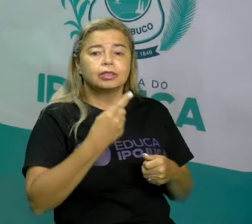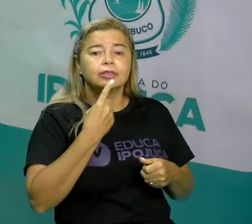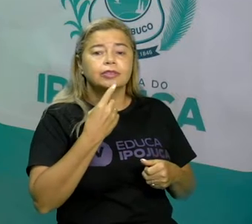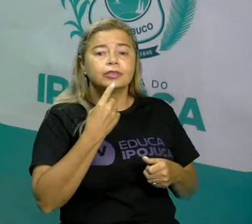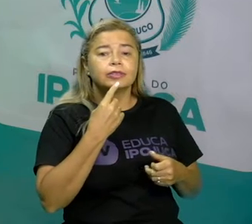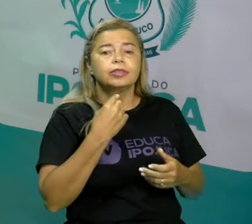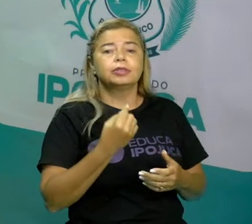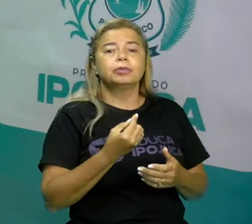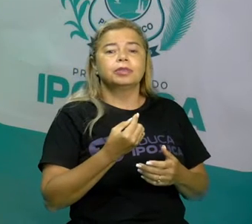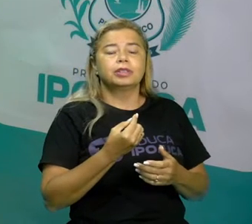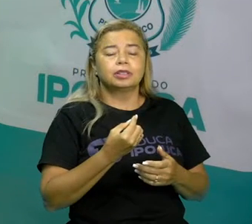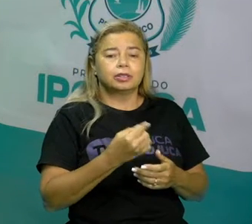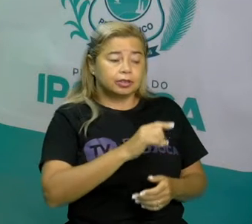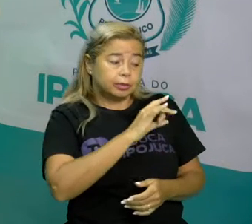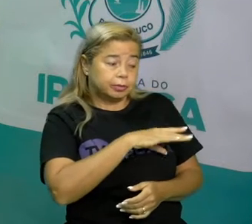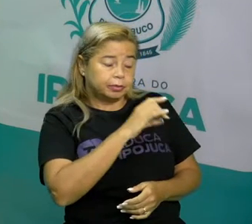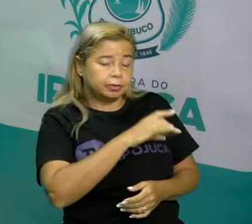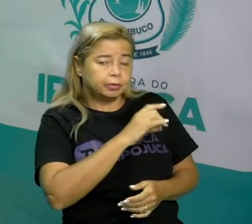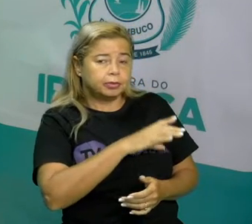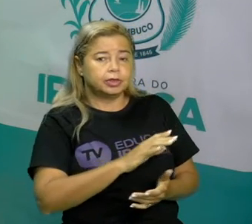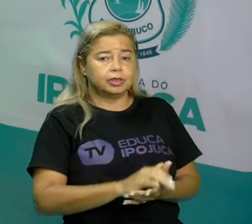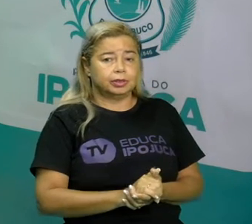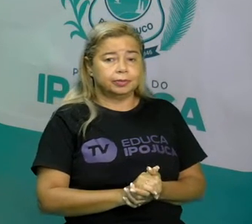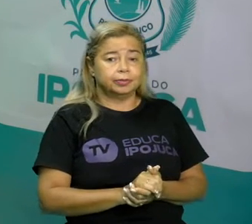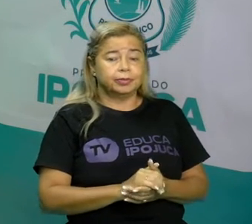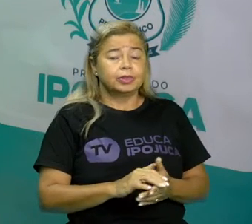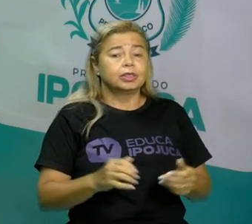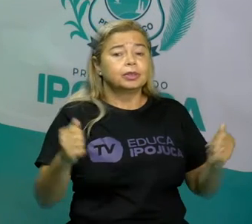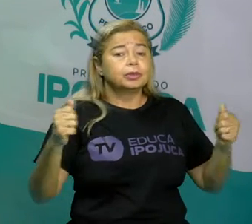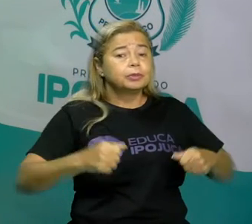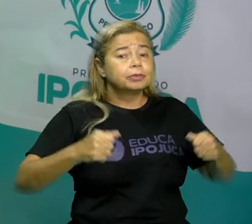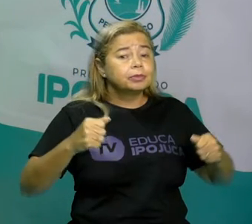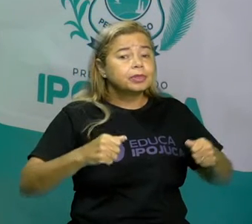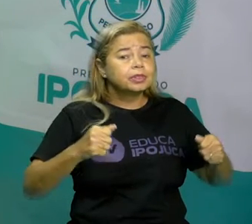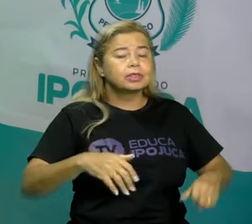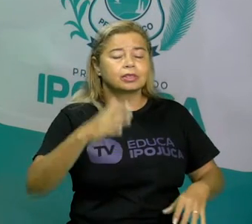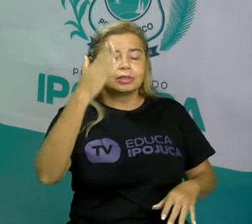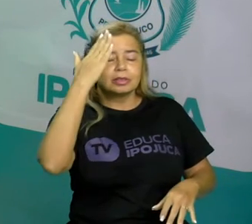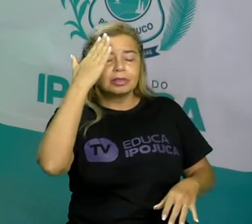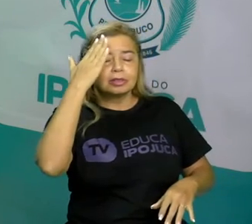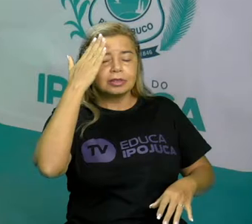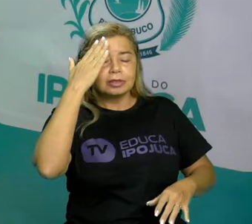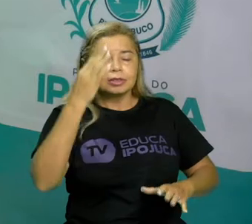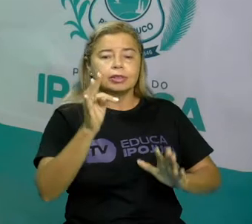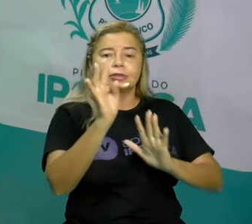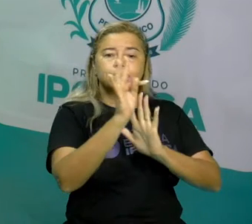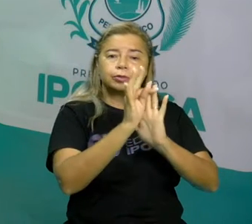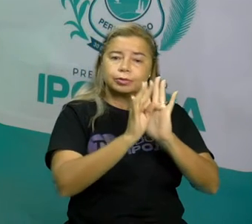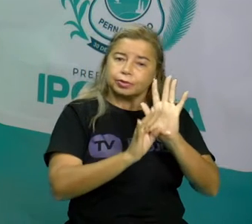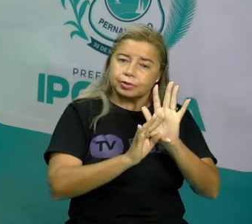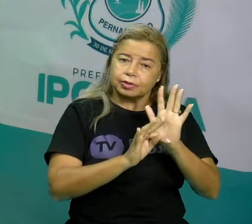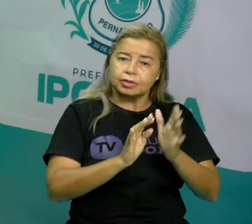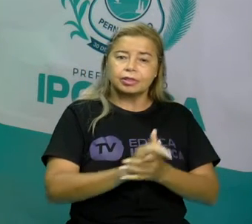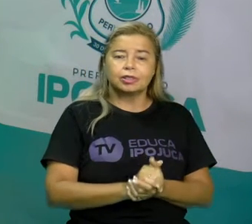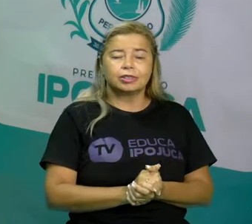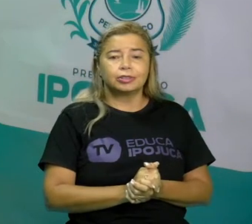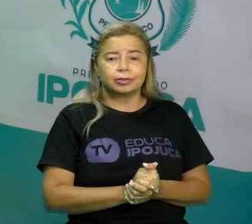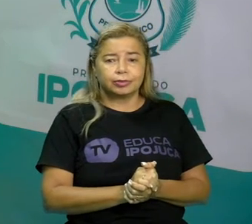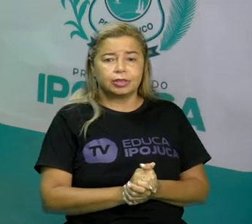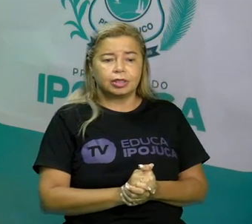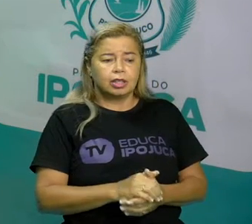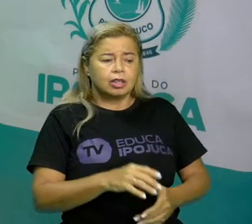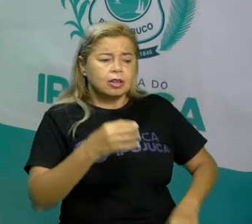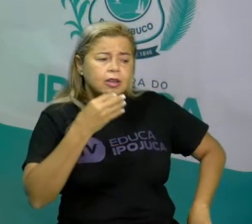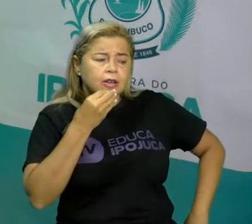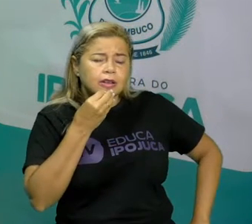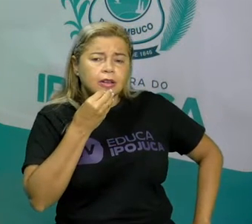que vocês estejam compreendendo a leitura. Então a compreensão do texto é, você lê e o texto dizer,